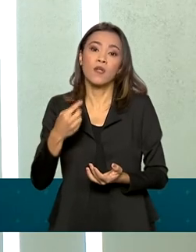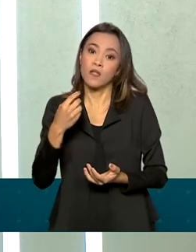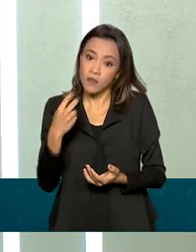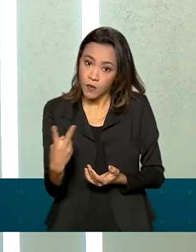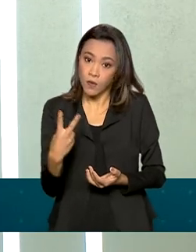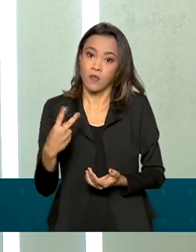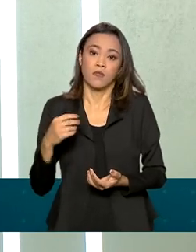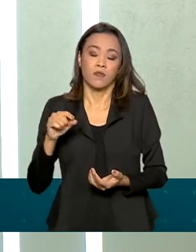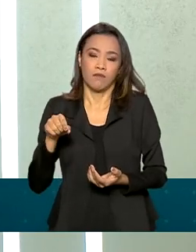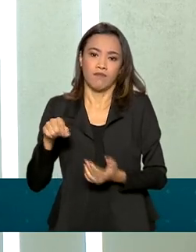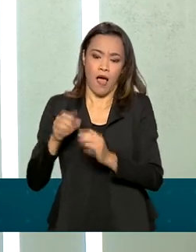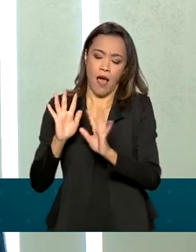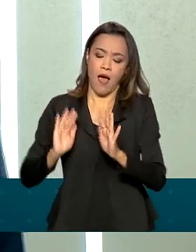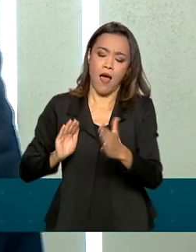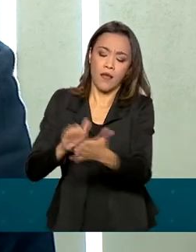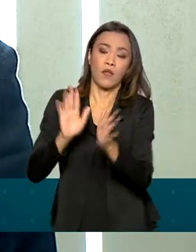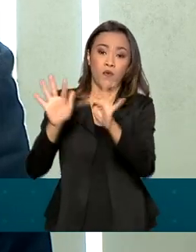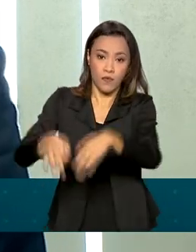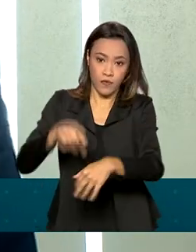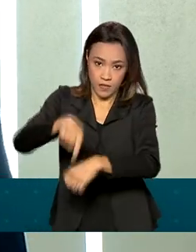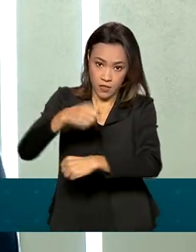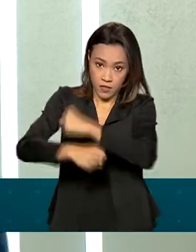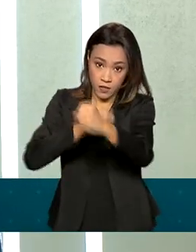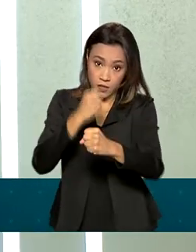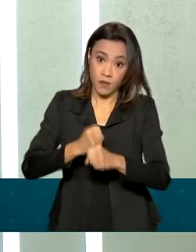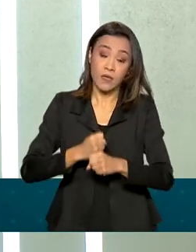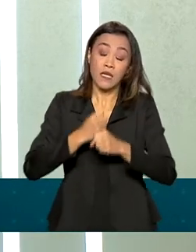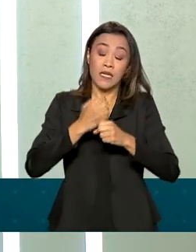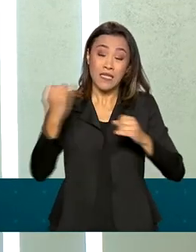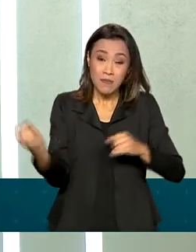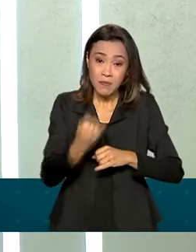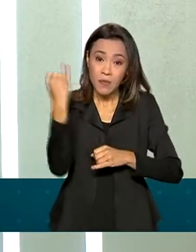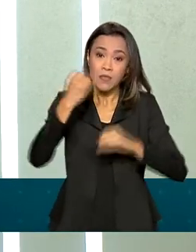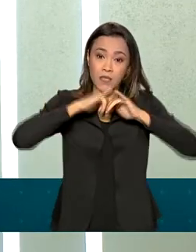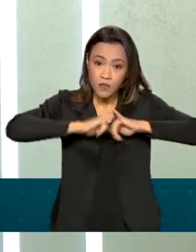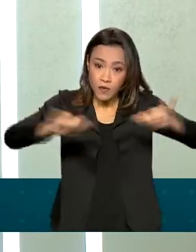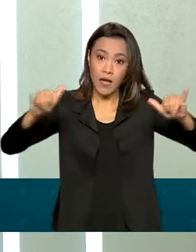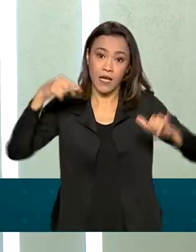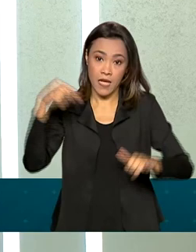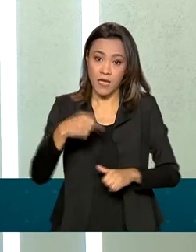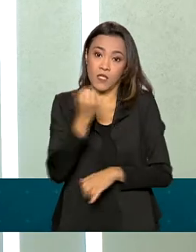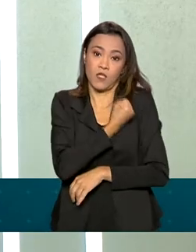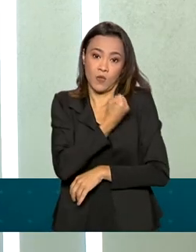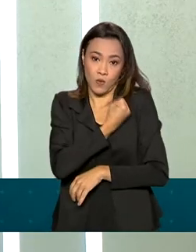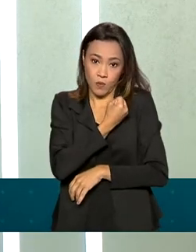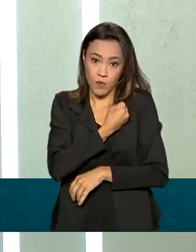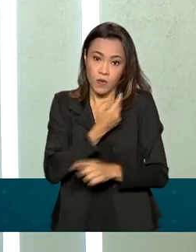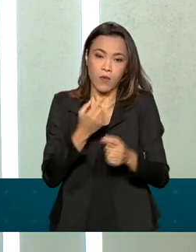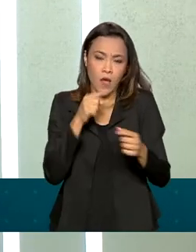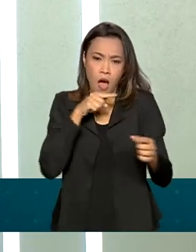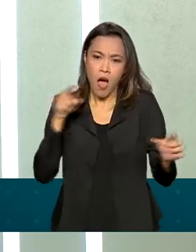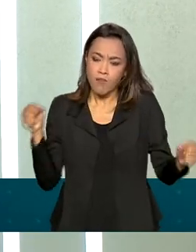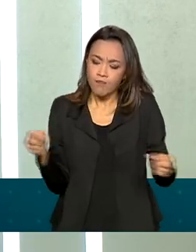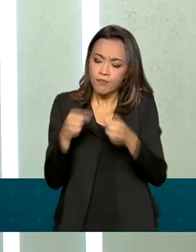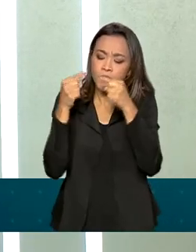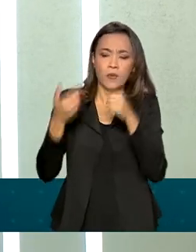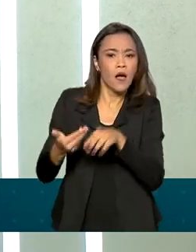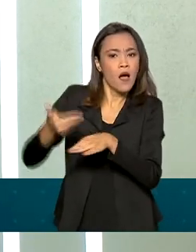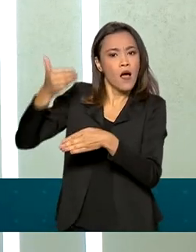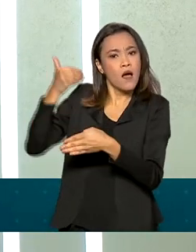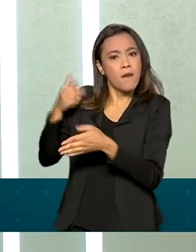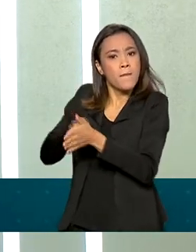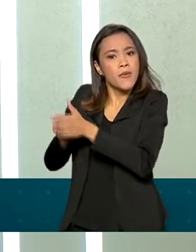E também é interessante destacar que esses números, eles são consistentes com recentes pesquisas que foram feitas